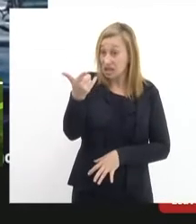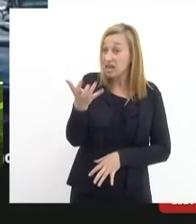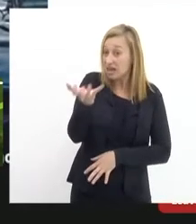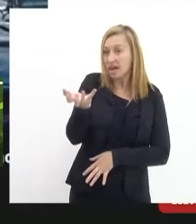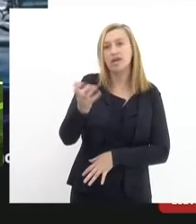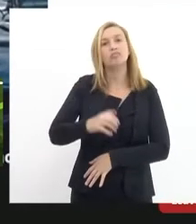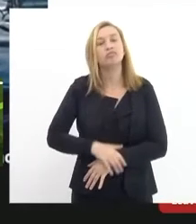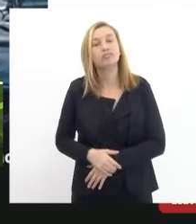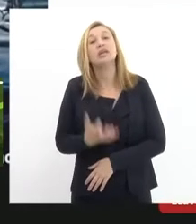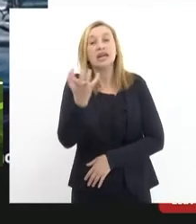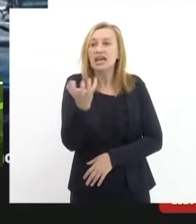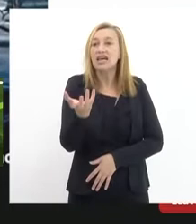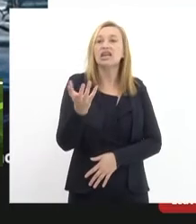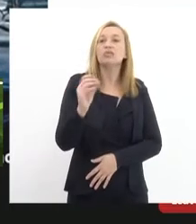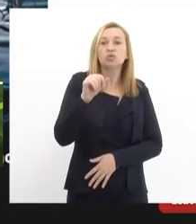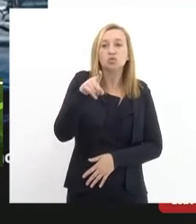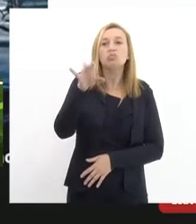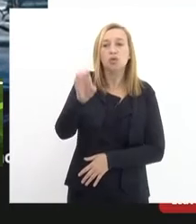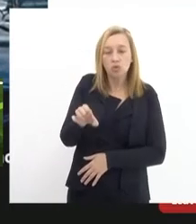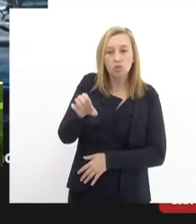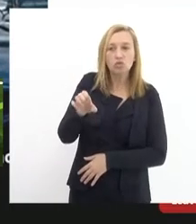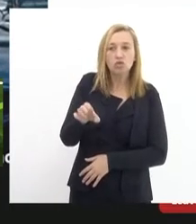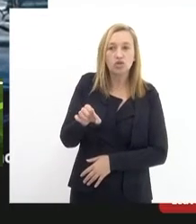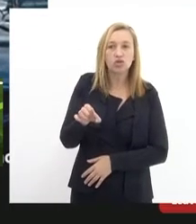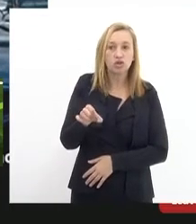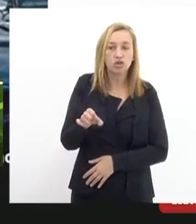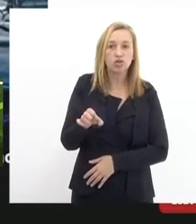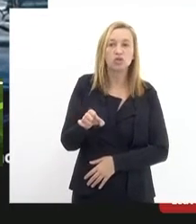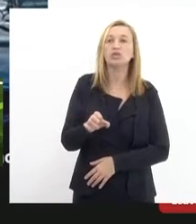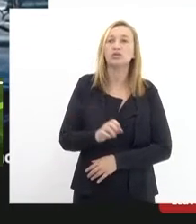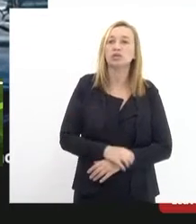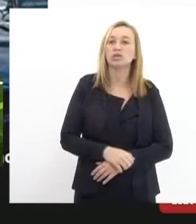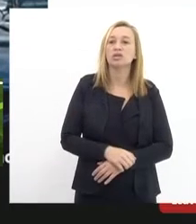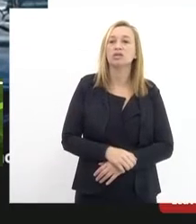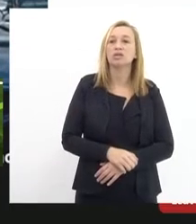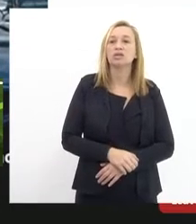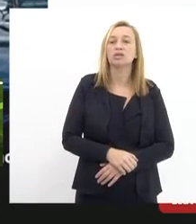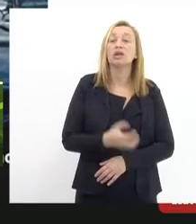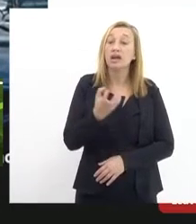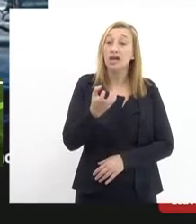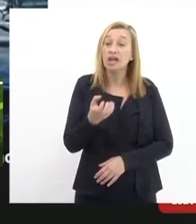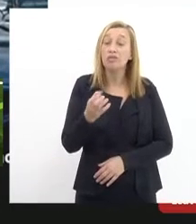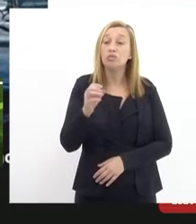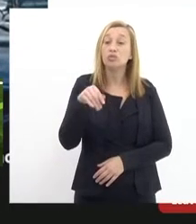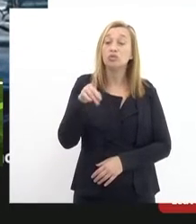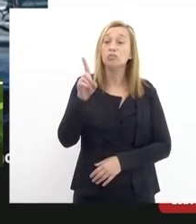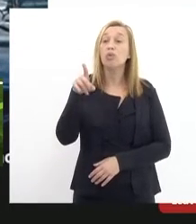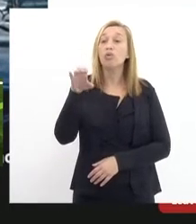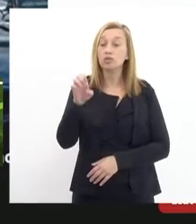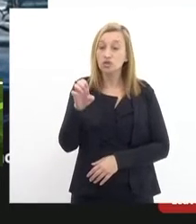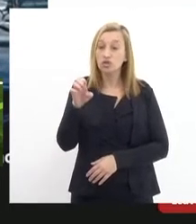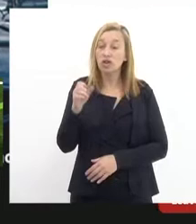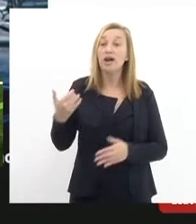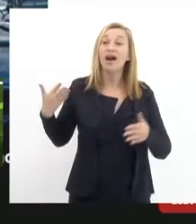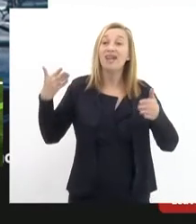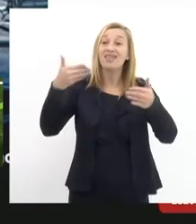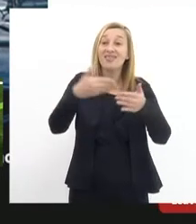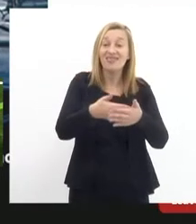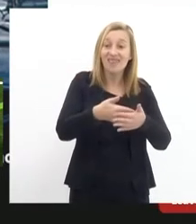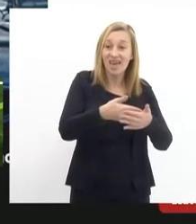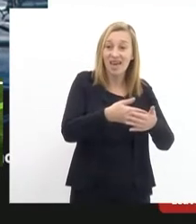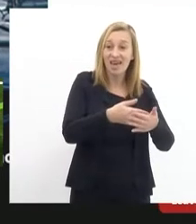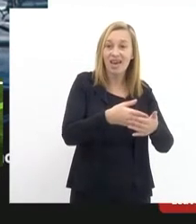queremos o bonde na Paula Matos queremos o bonde indo até o